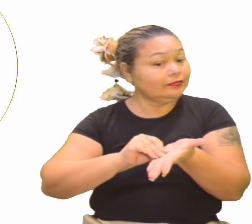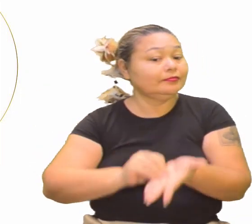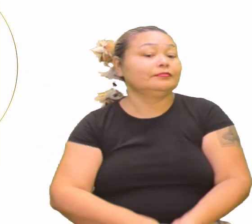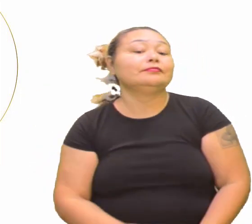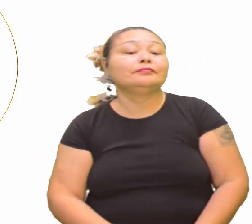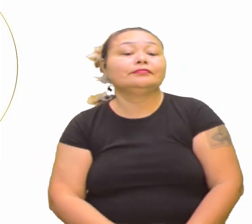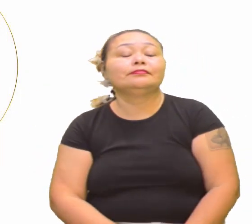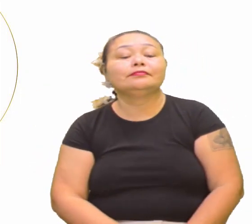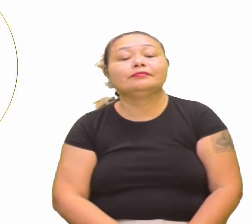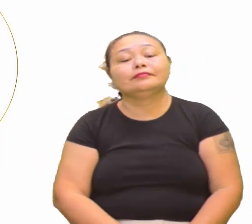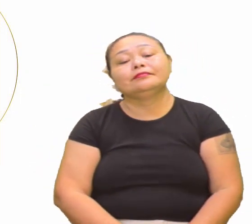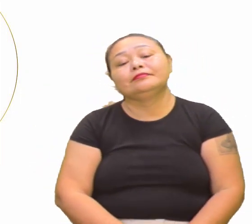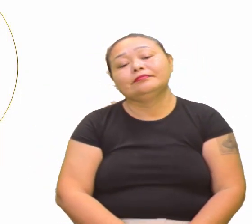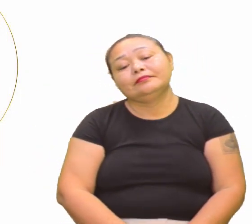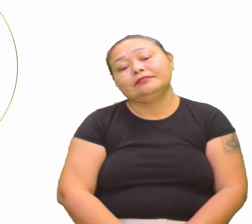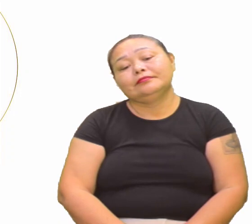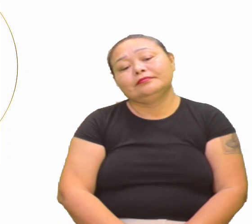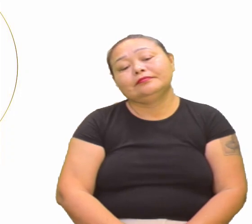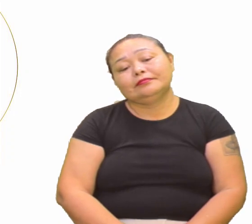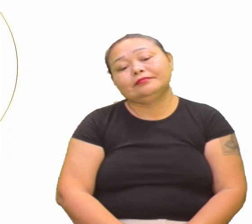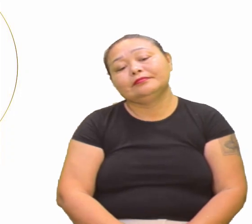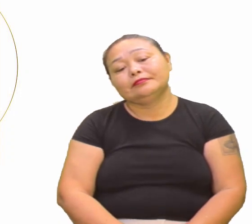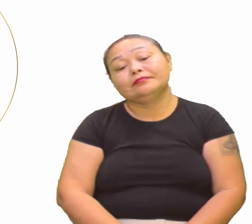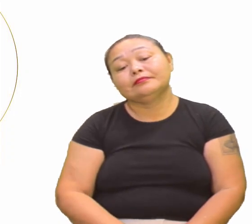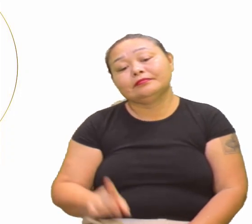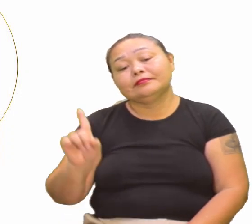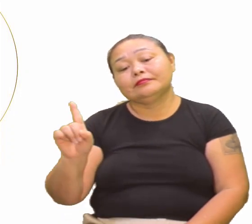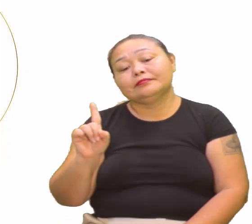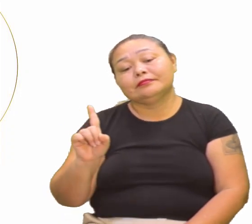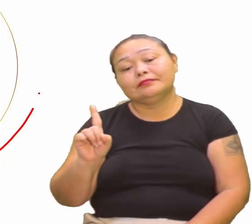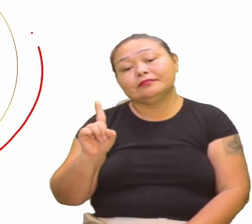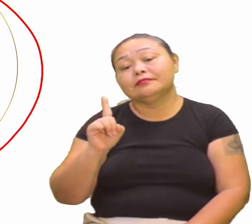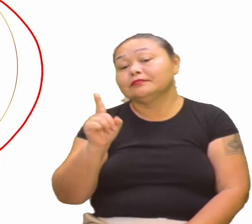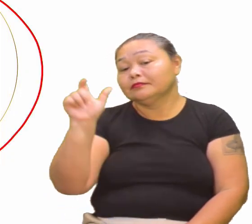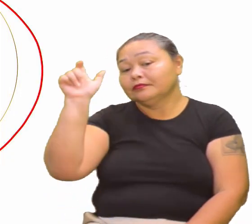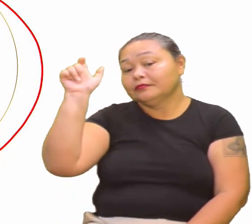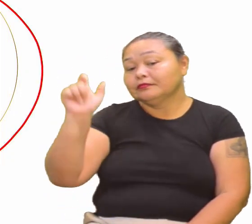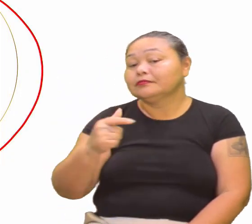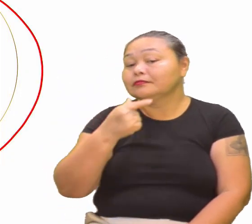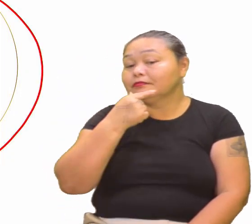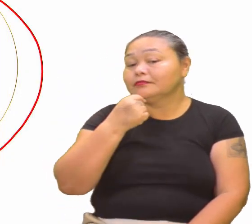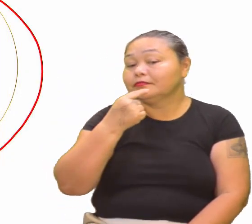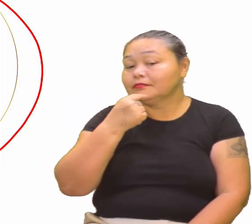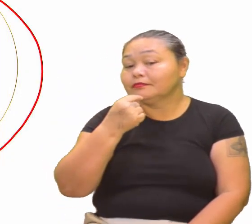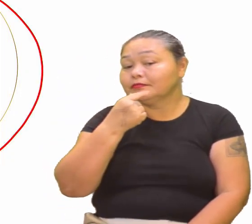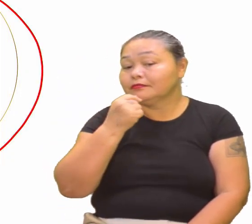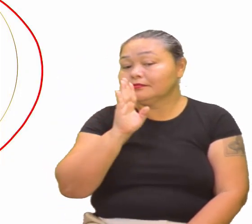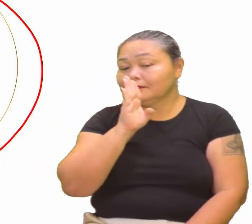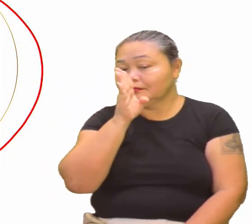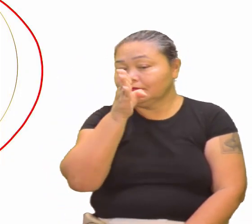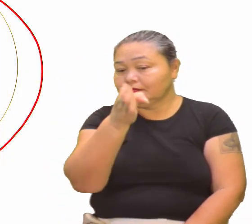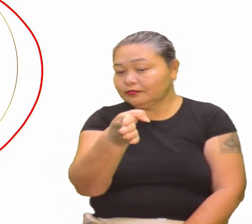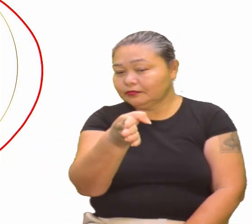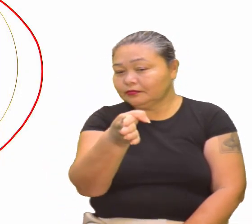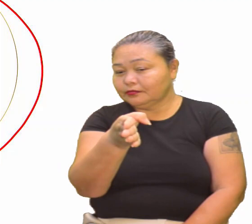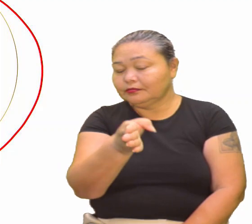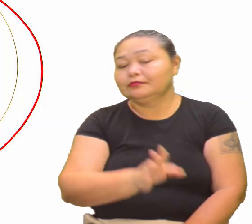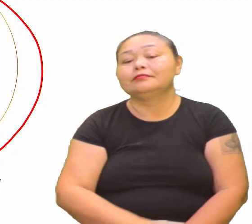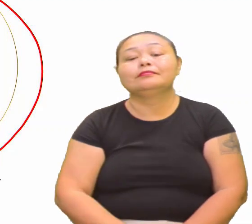Vocês vão ver nas aulas futuras. Então, está aqui, o homem, o vitruviano, sendo de tudo.